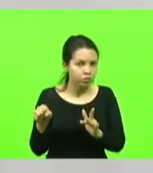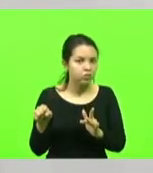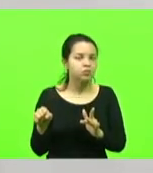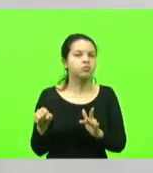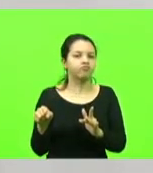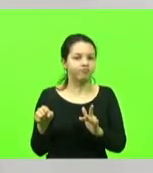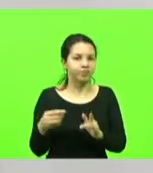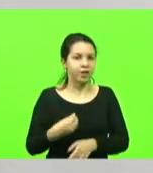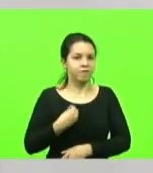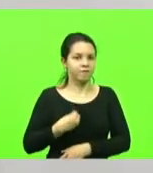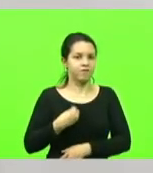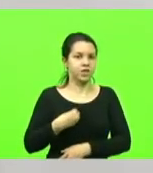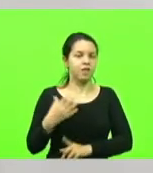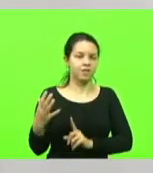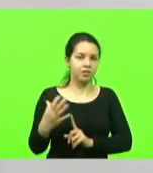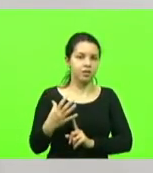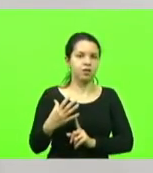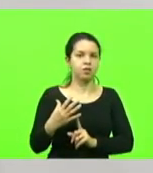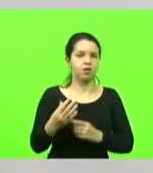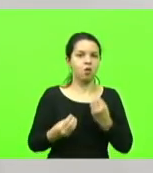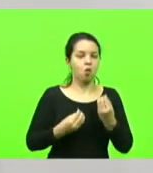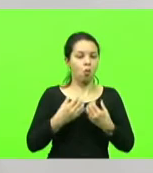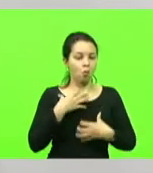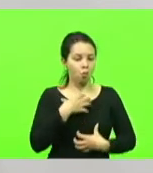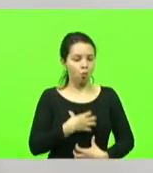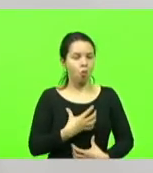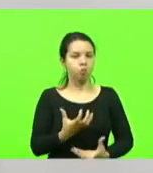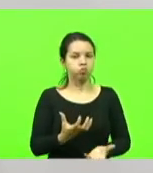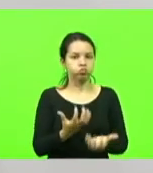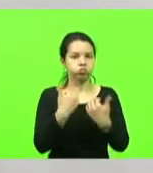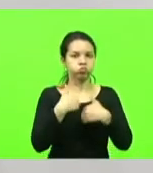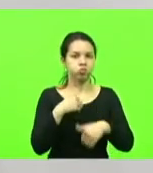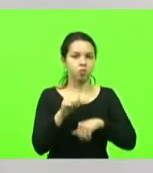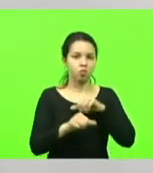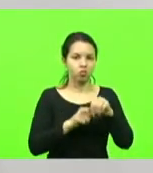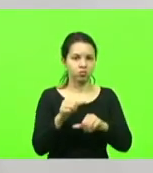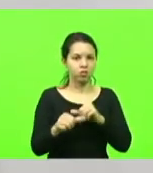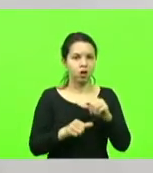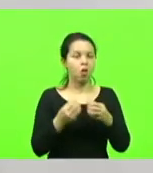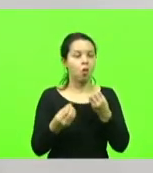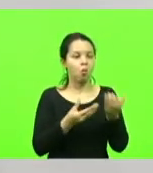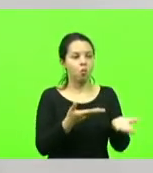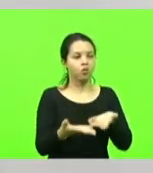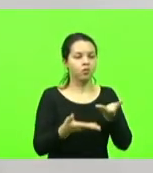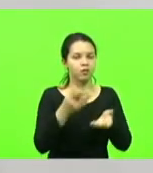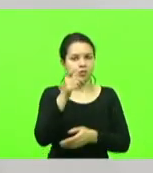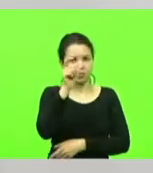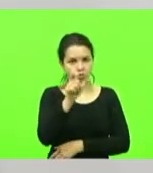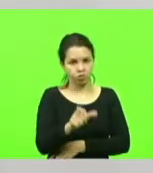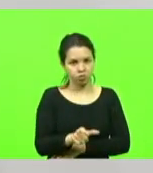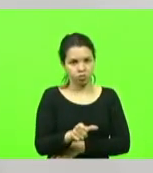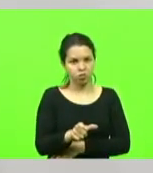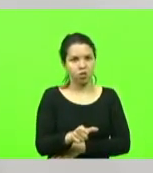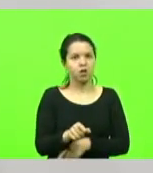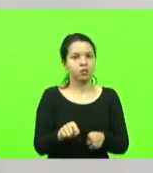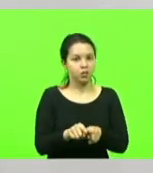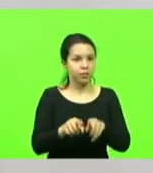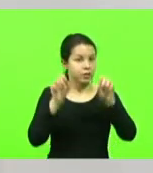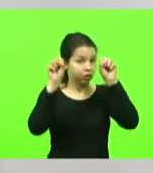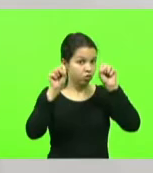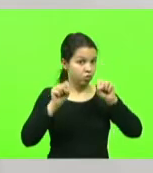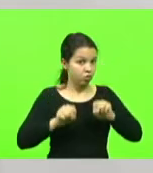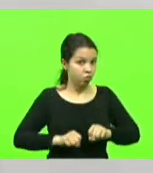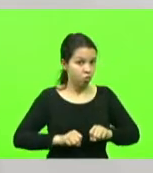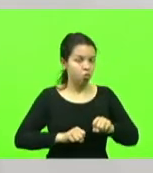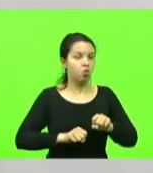pela sua forma de tratar as pessoas. Os testemunhos de graças alcançadas, relatadas em